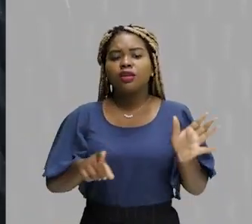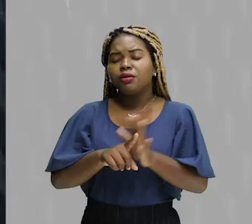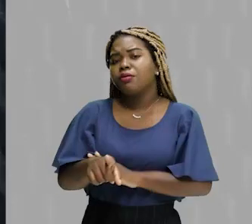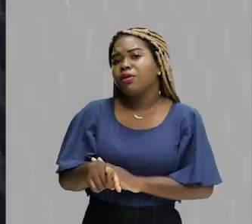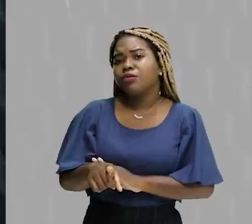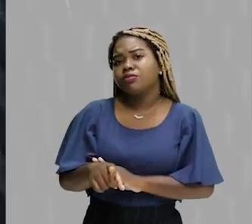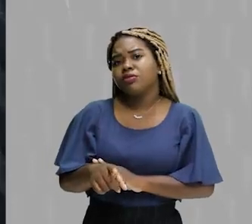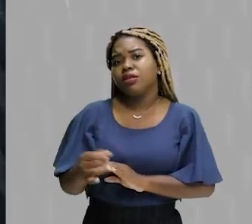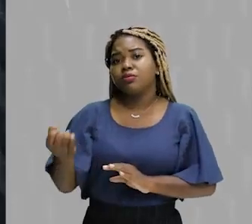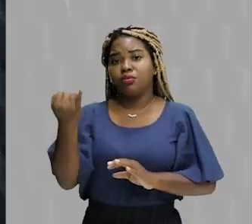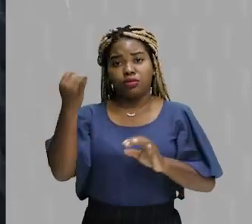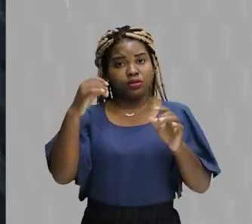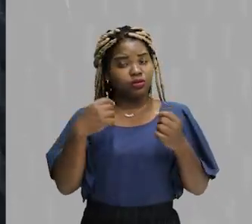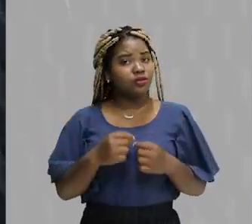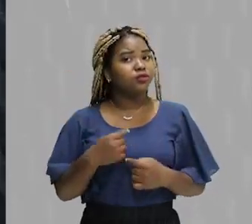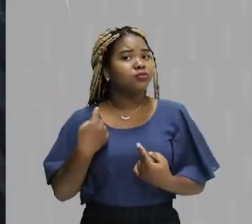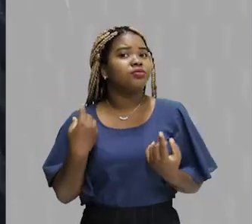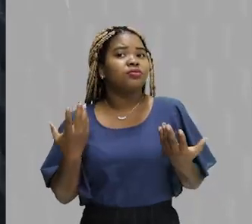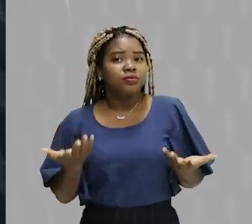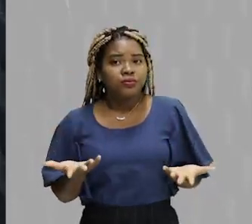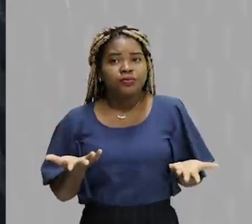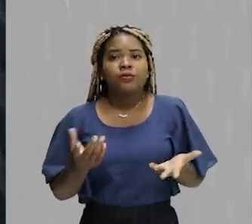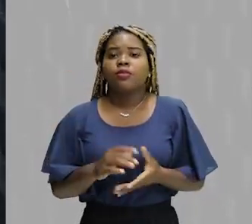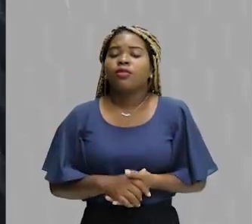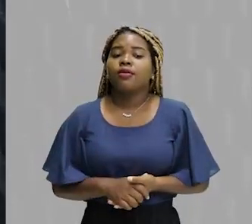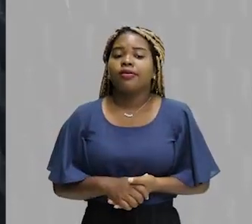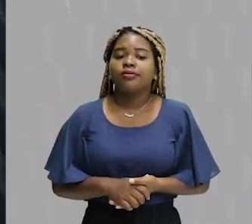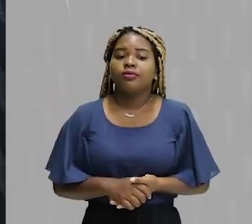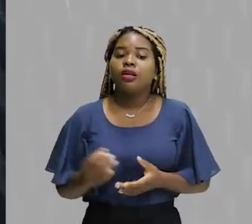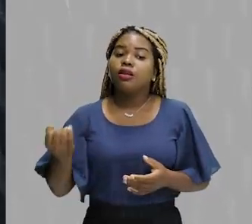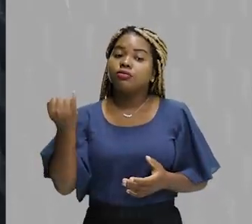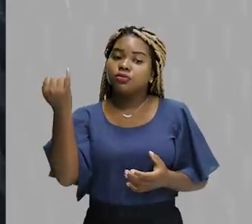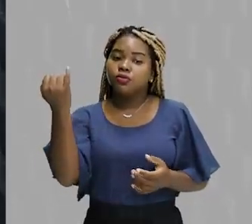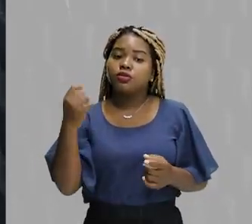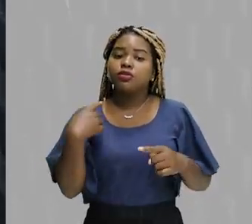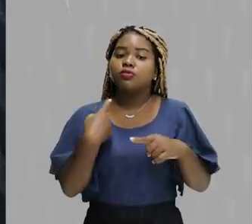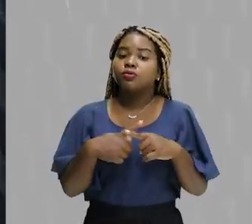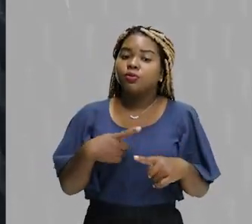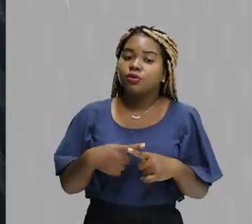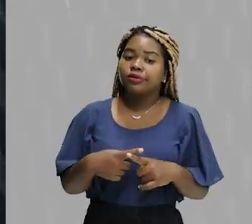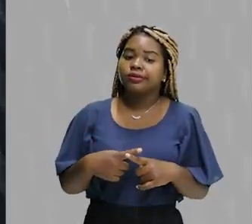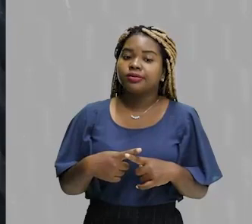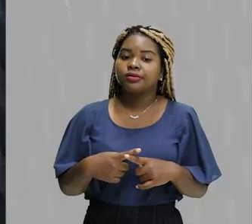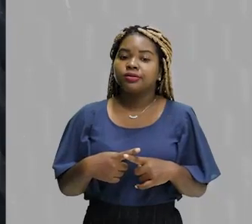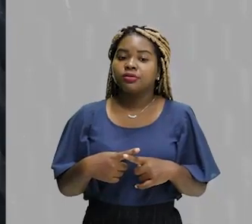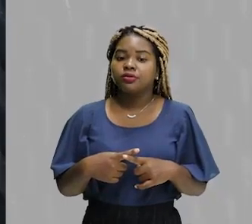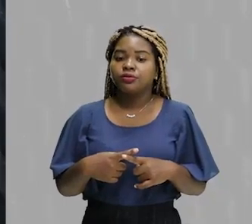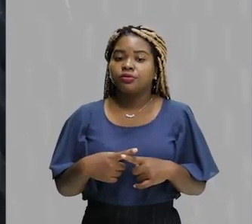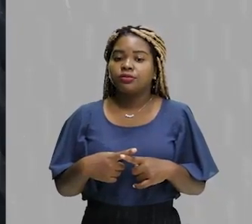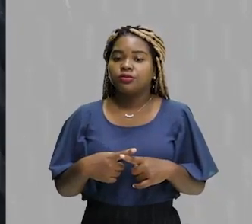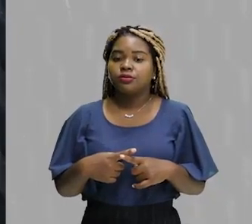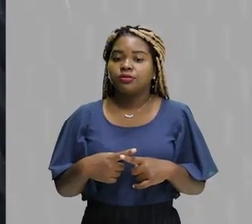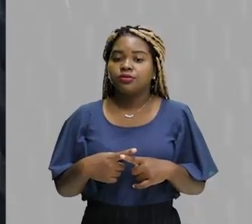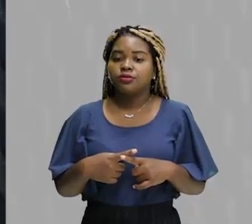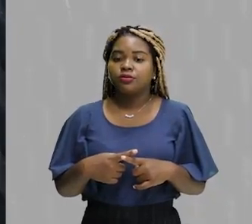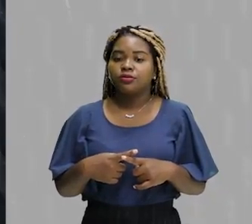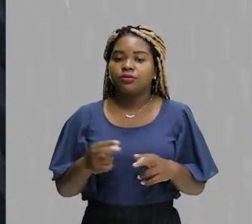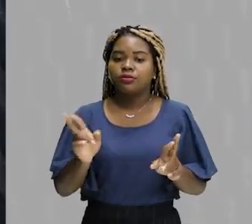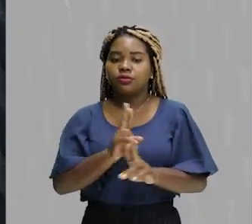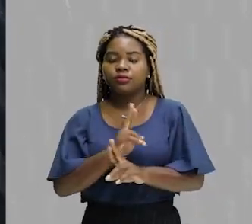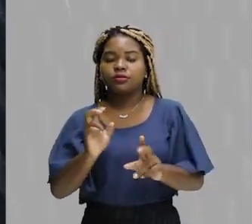muito interessante. O comando da questão, a questão apresentada, ela é muito interessante porque ela pede algo sobre a